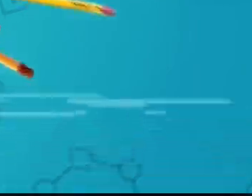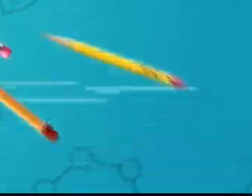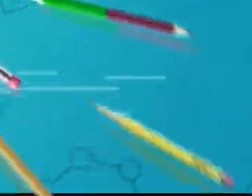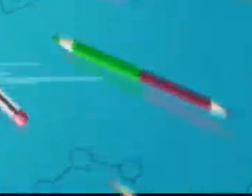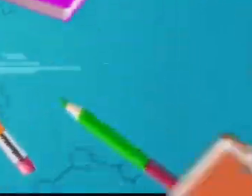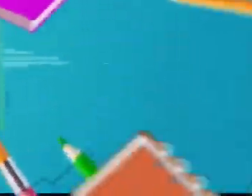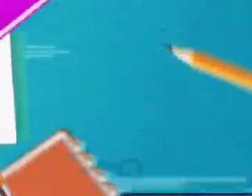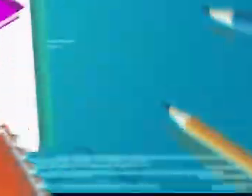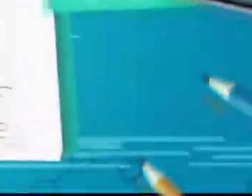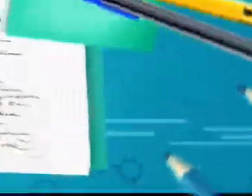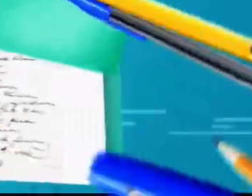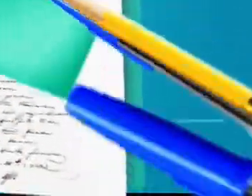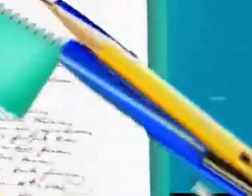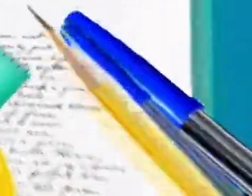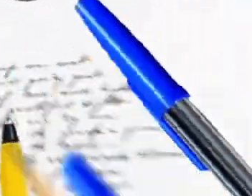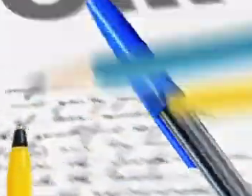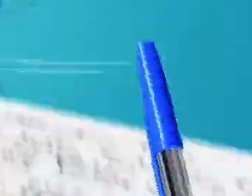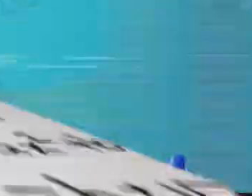tchau. Tchau, tchau.